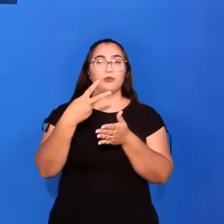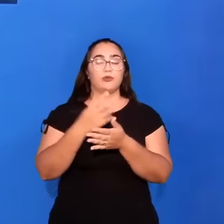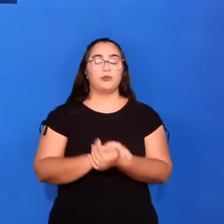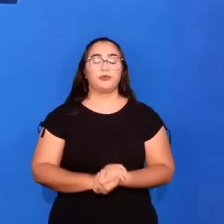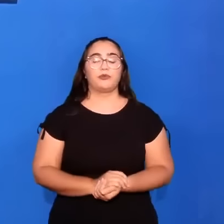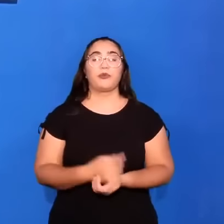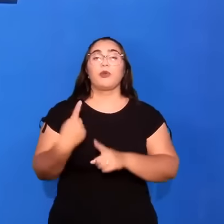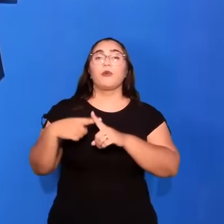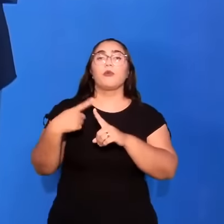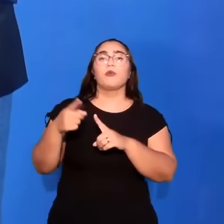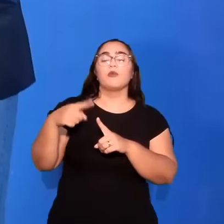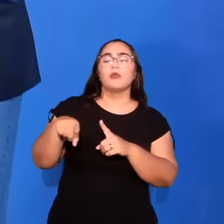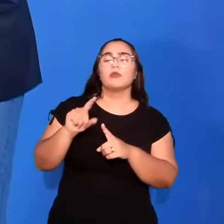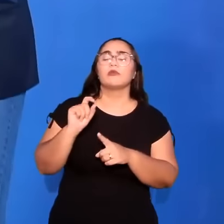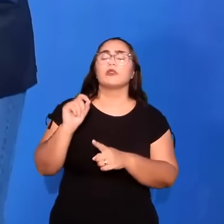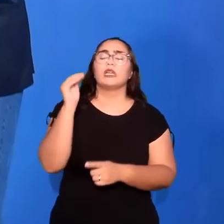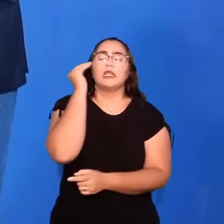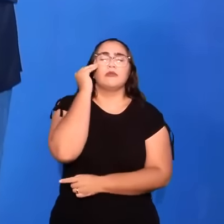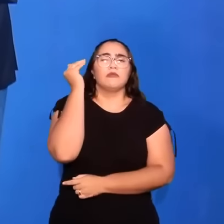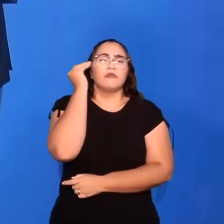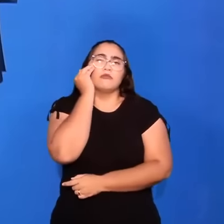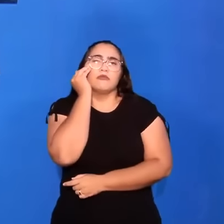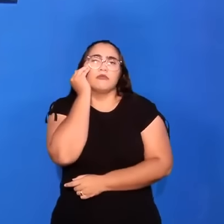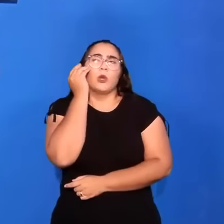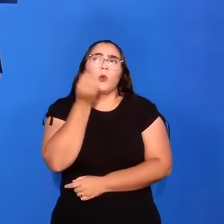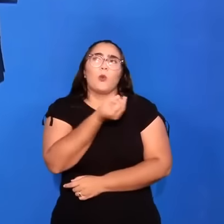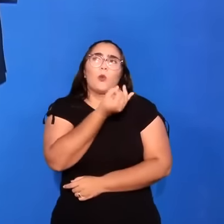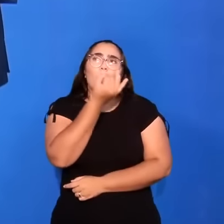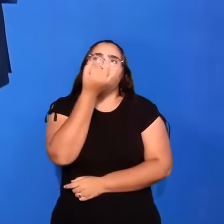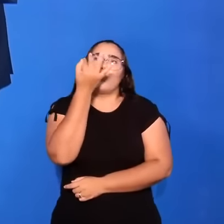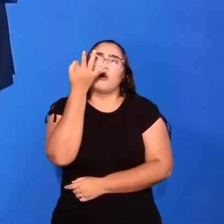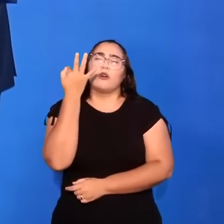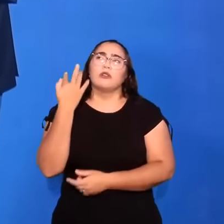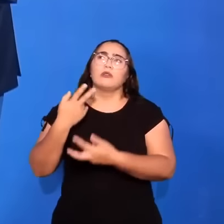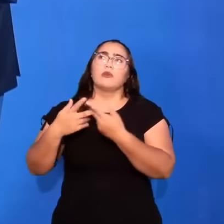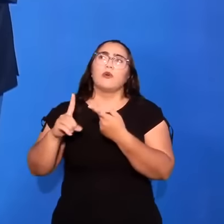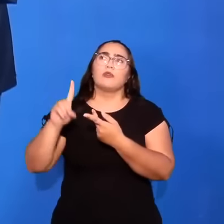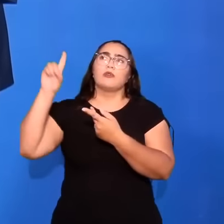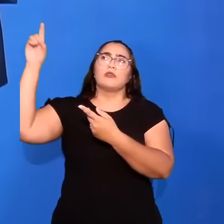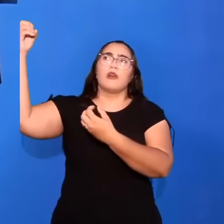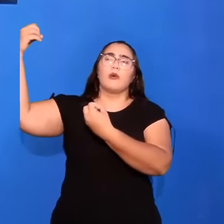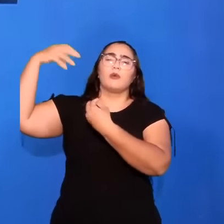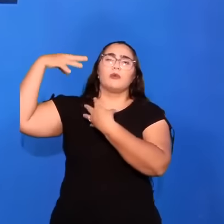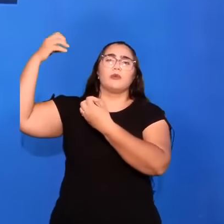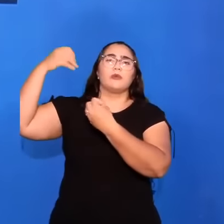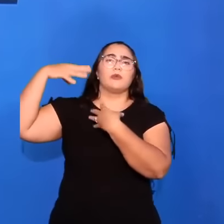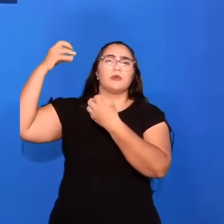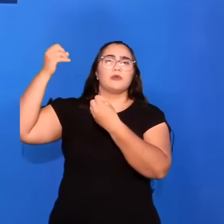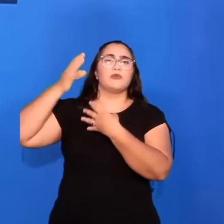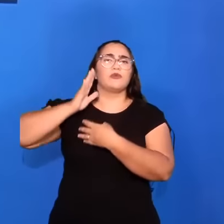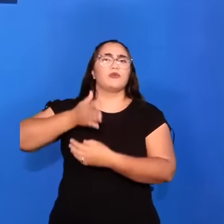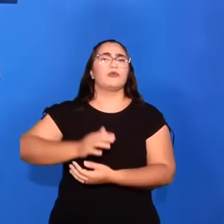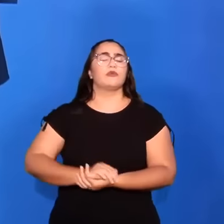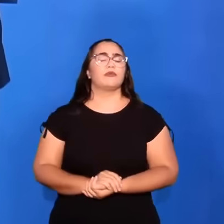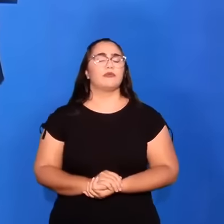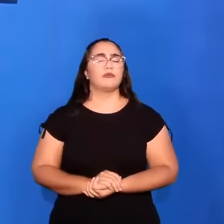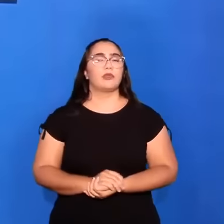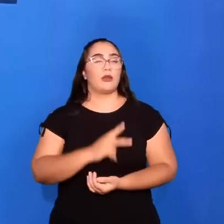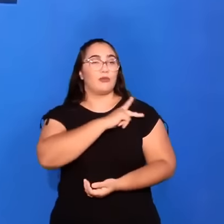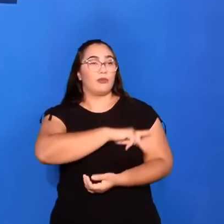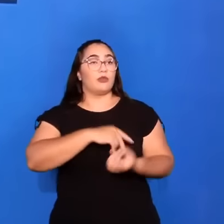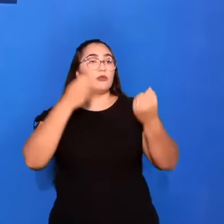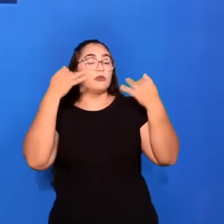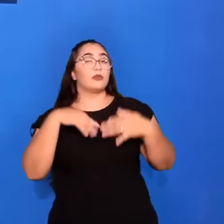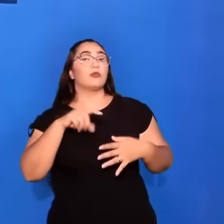Porque estáis inteirados. De quantas instruções vos demos da parte do Senhor. Paulo está dizendo